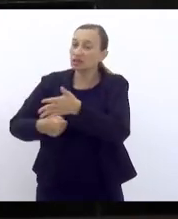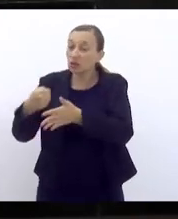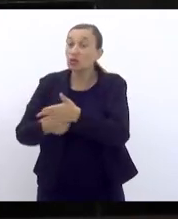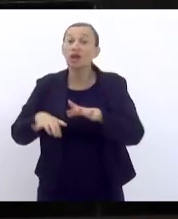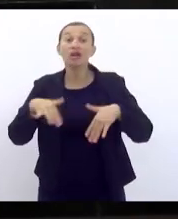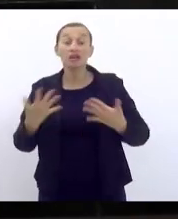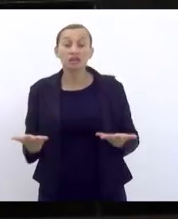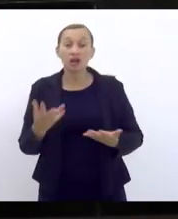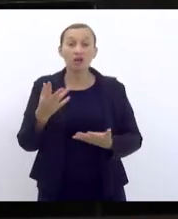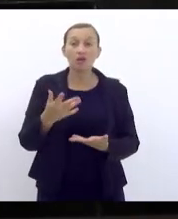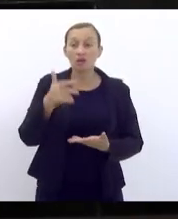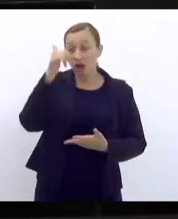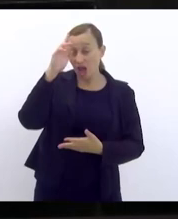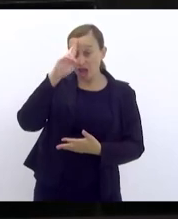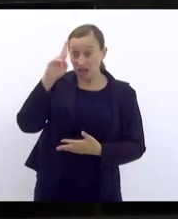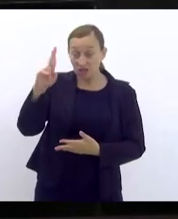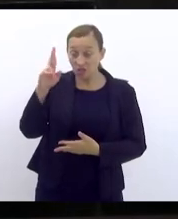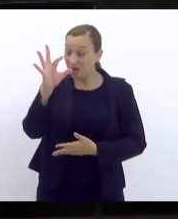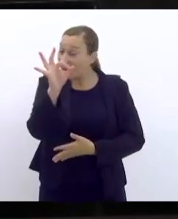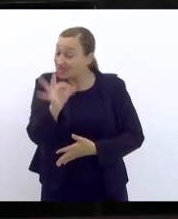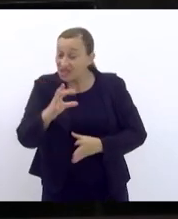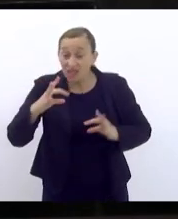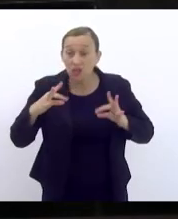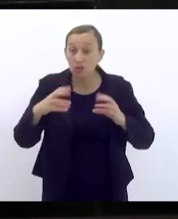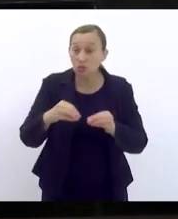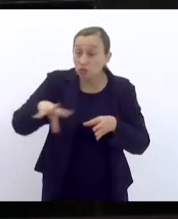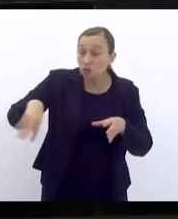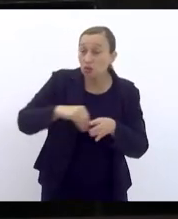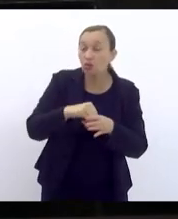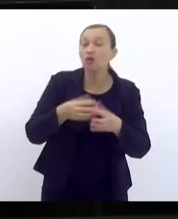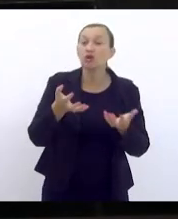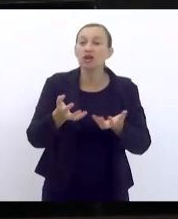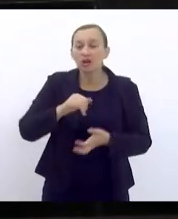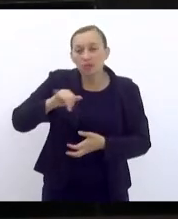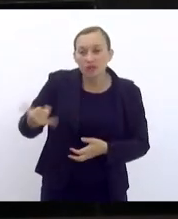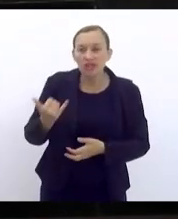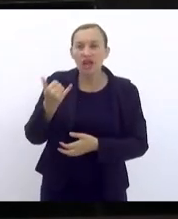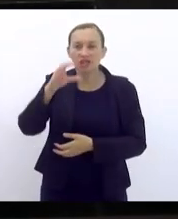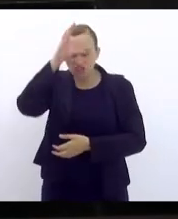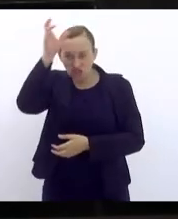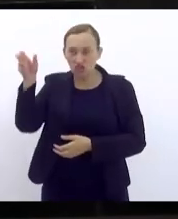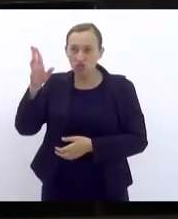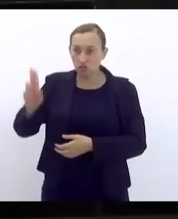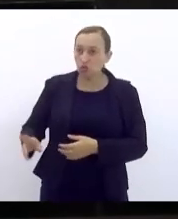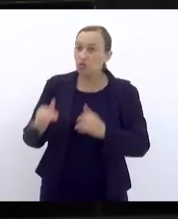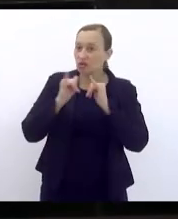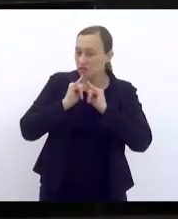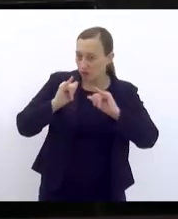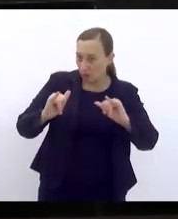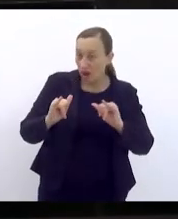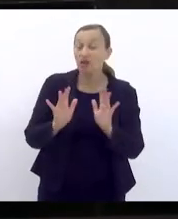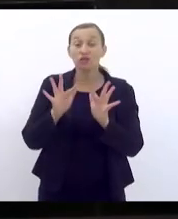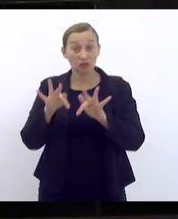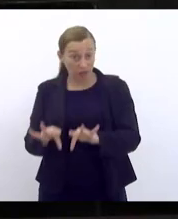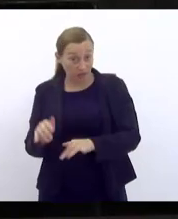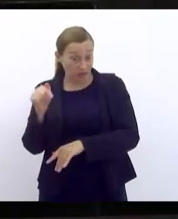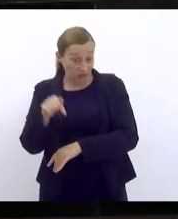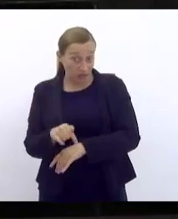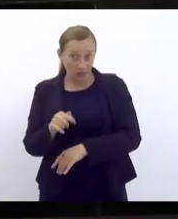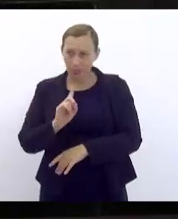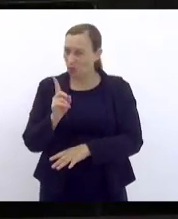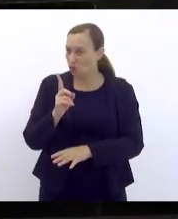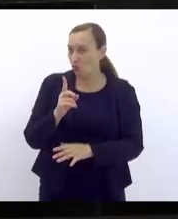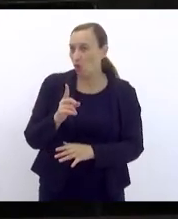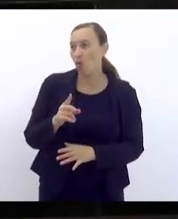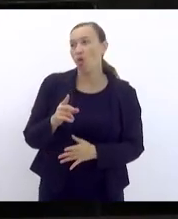acerta quando coloca isso. Eu queria aproveitar, Tia Ju, e informar a V. Exª, já estou concluindo aqui, não vou